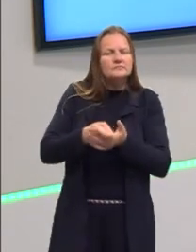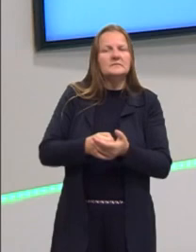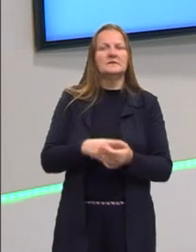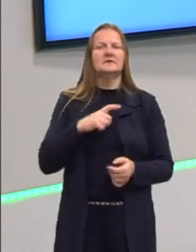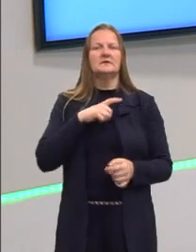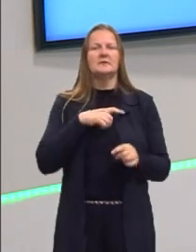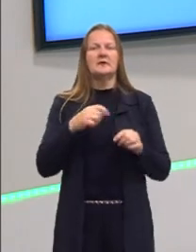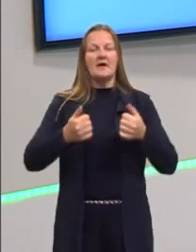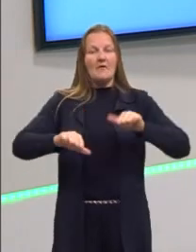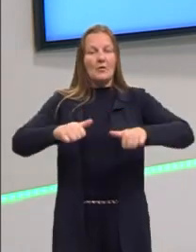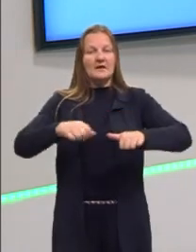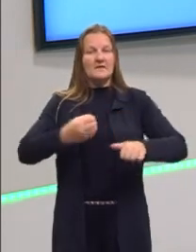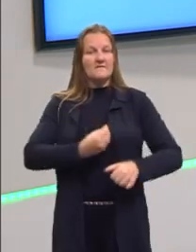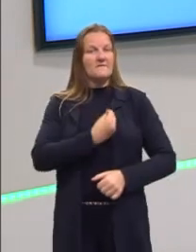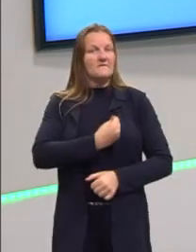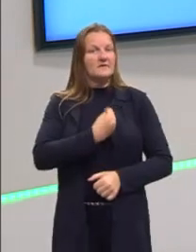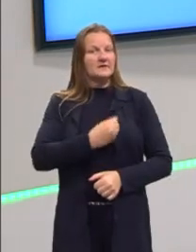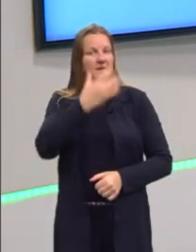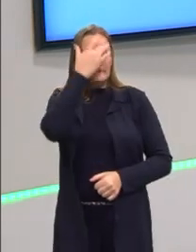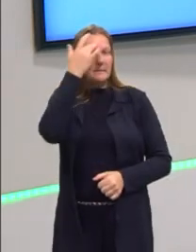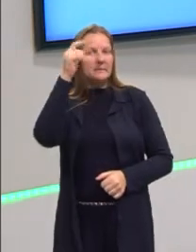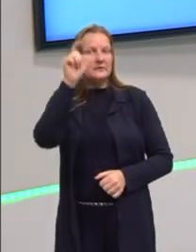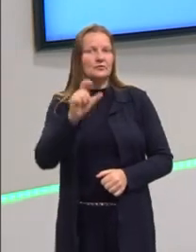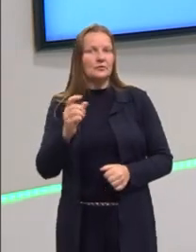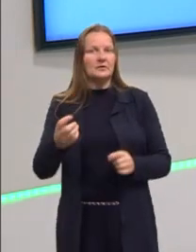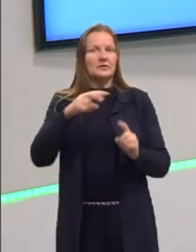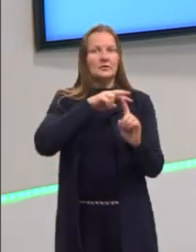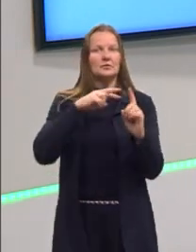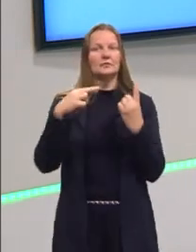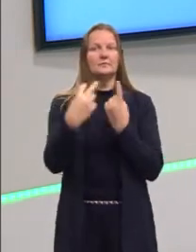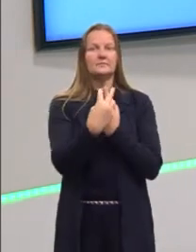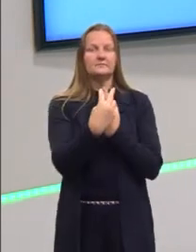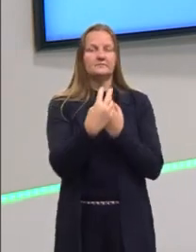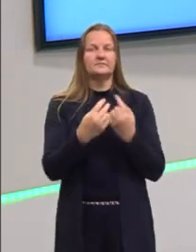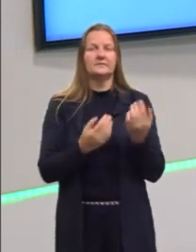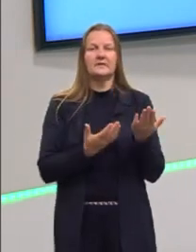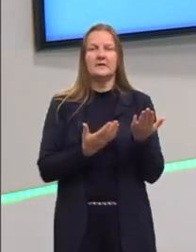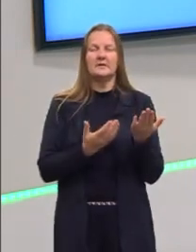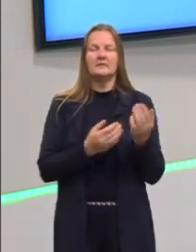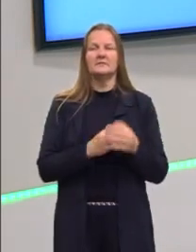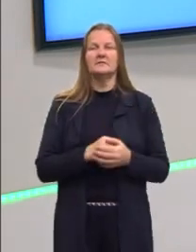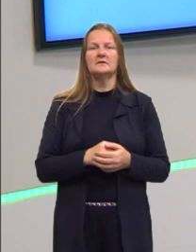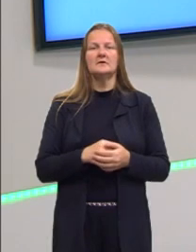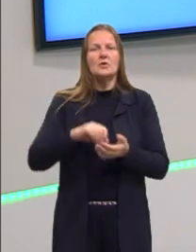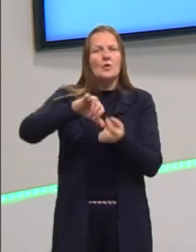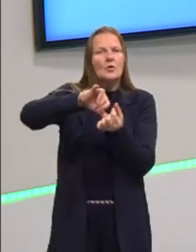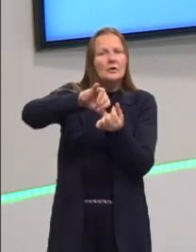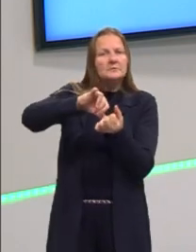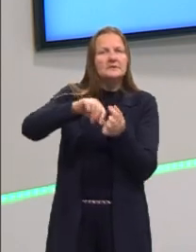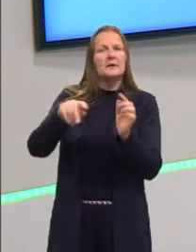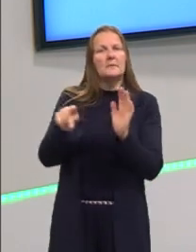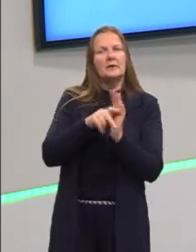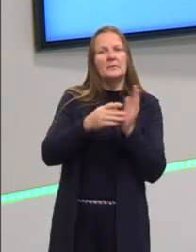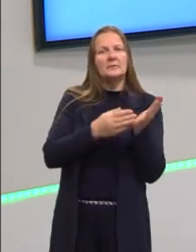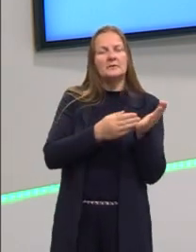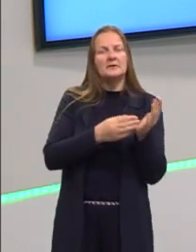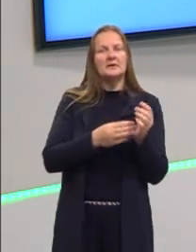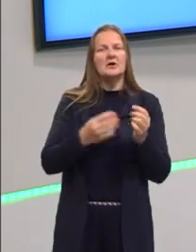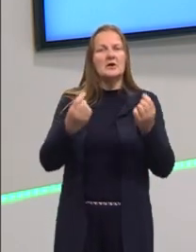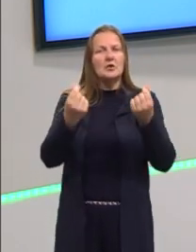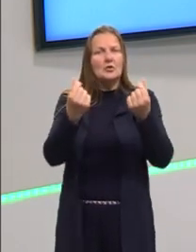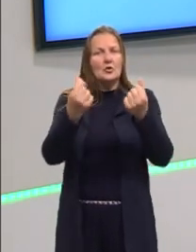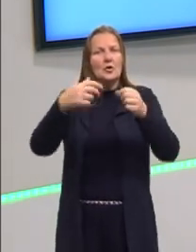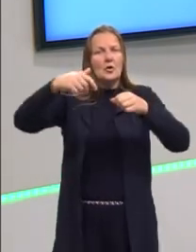uma boa qualidade de vida, dentro dessa ótica do keynesianismo, a parte capitalista. Só que com a crise do